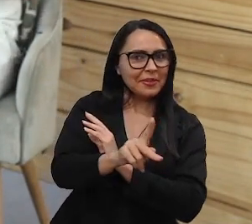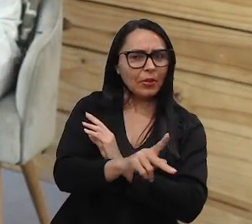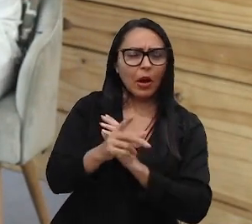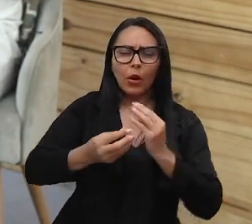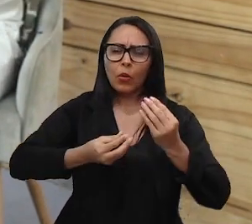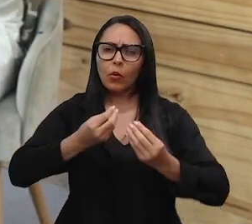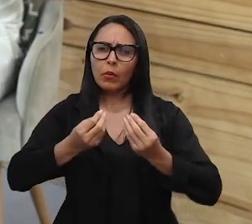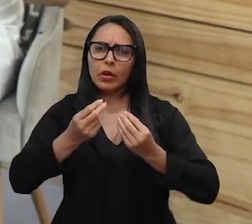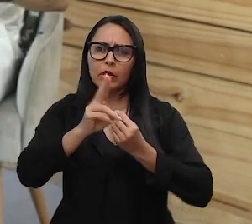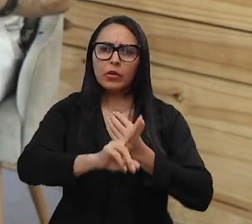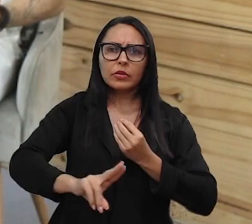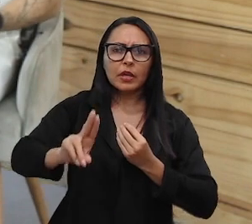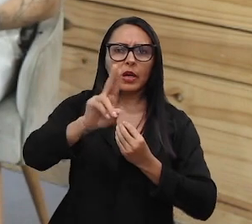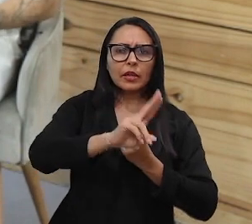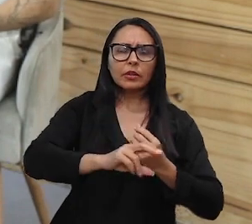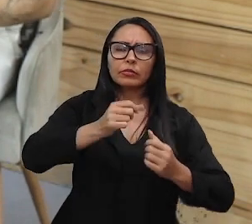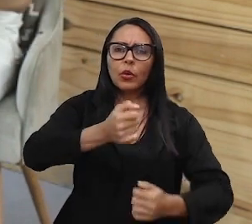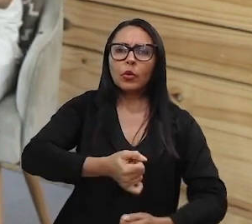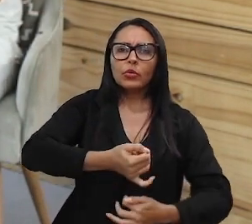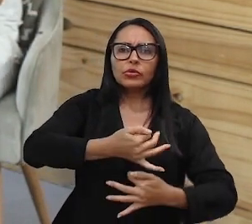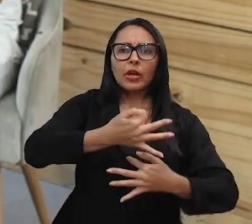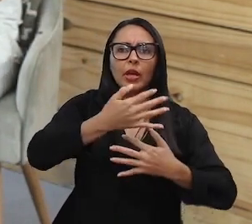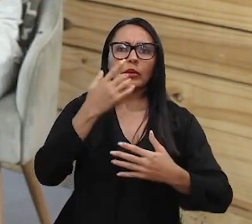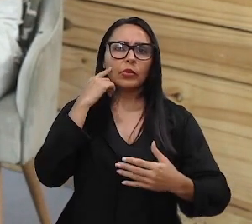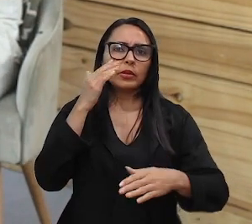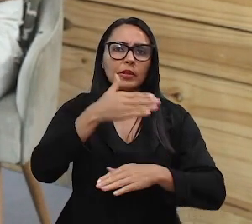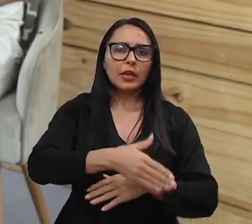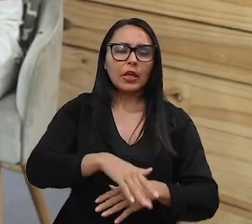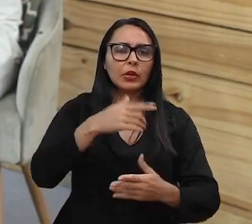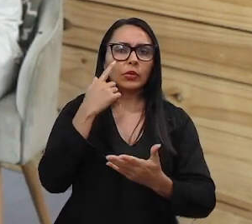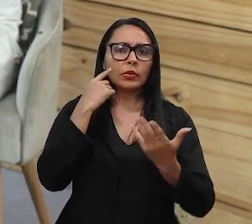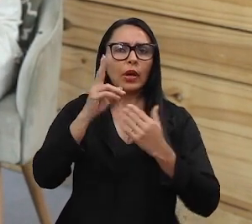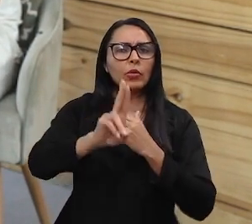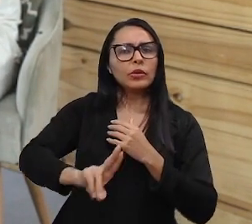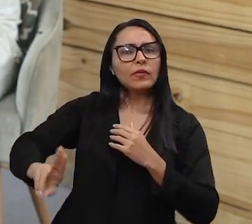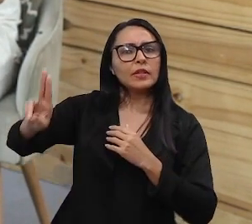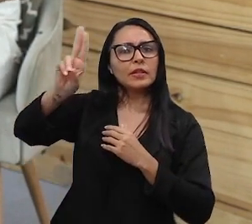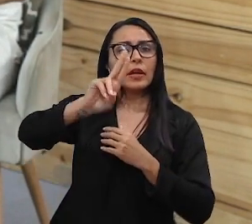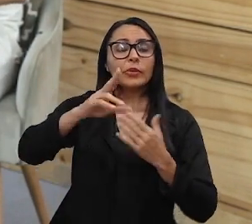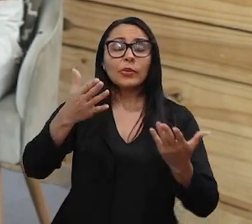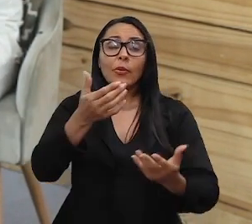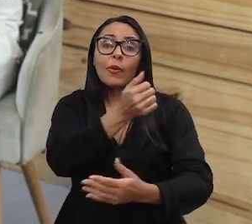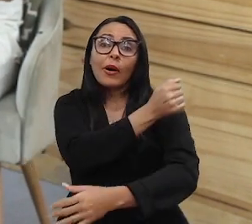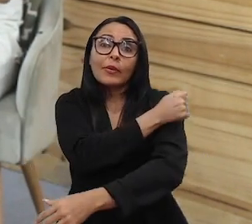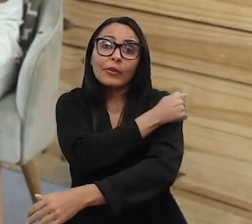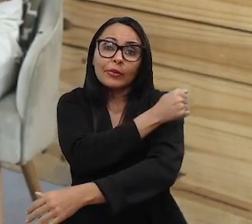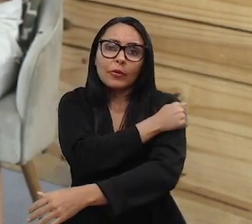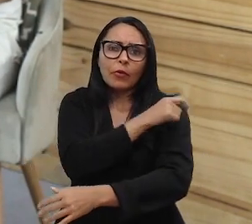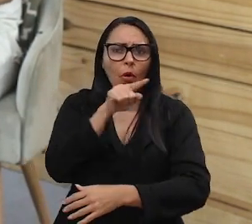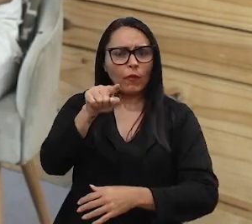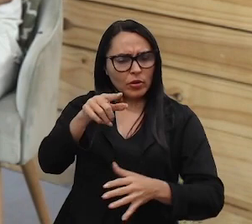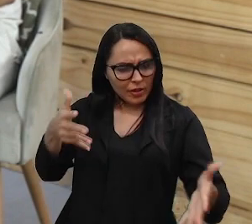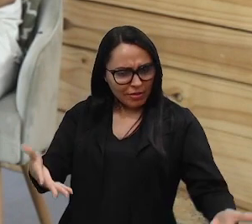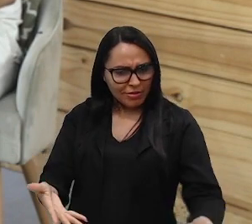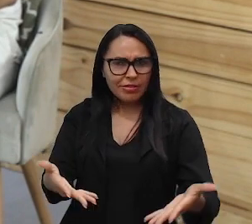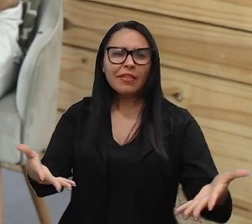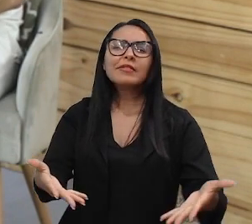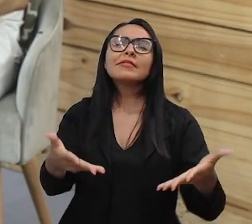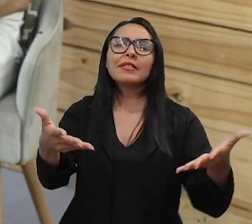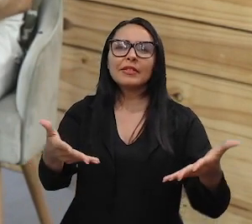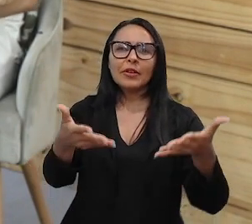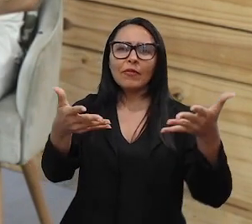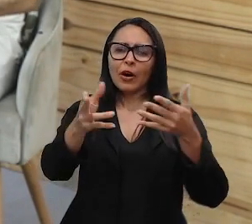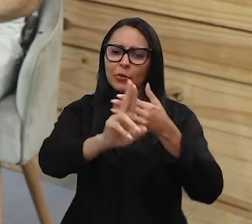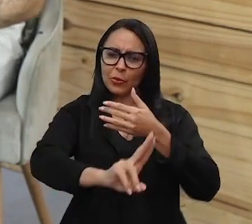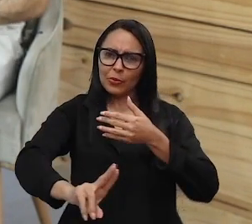sido utilizar o chat GPT dentro da universidade com os estudantes? Você tem incentivado eles a fazer esse